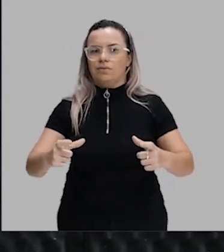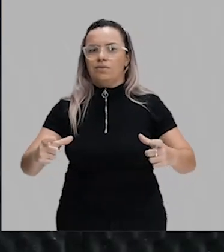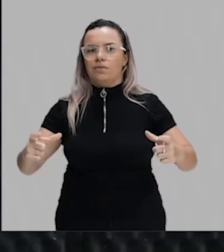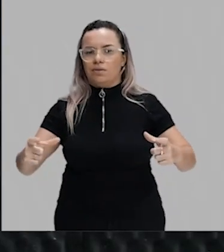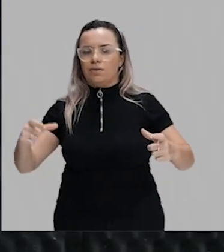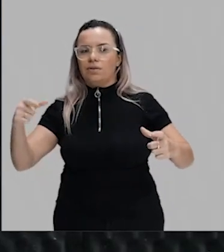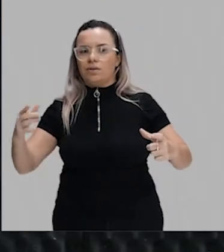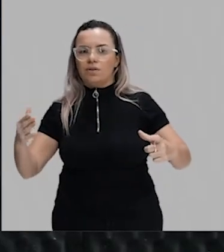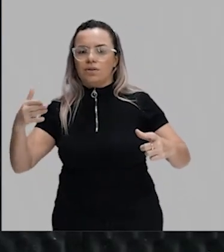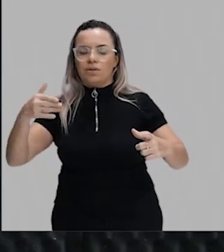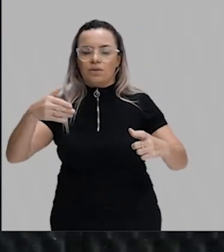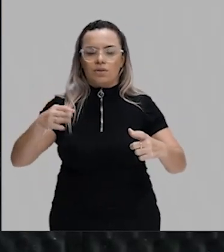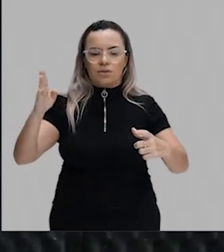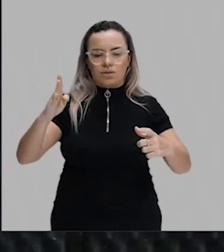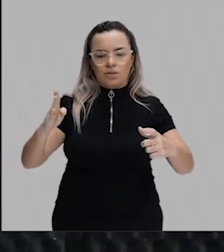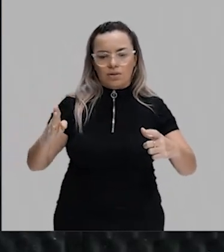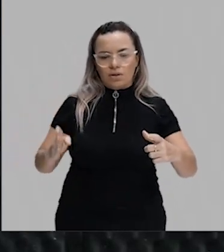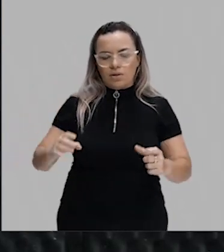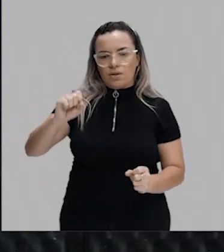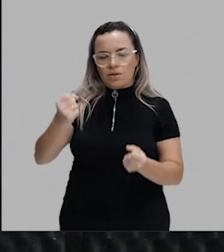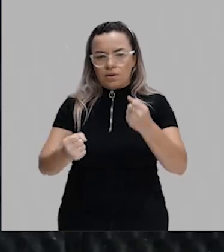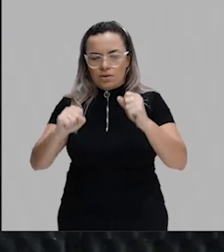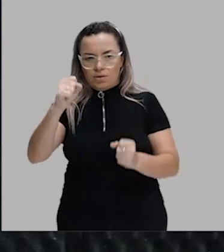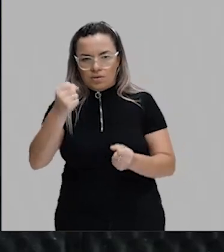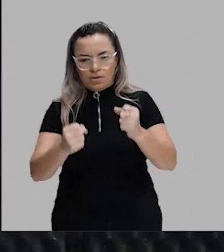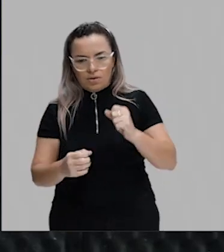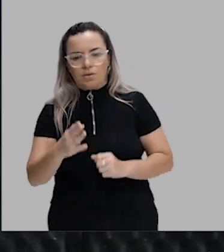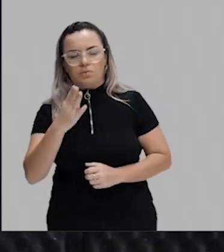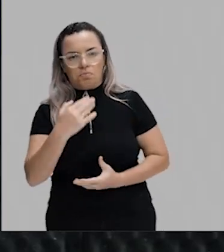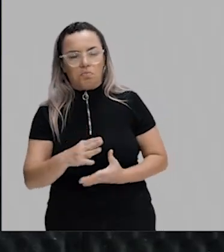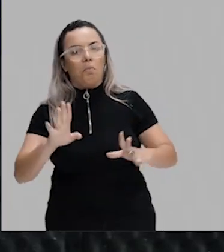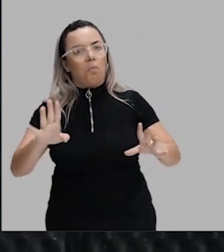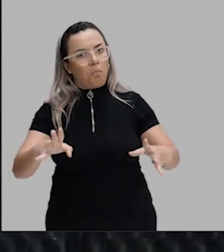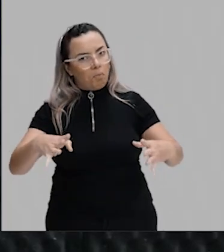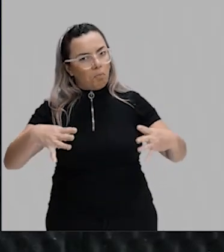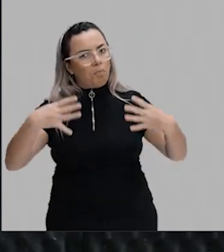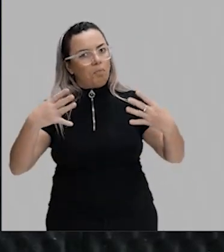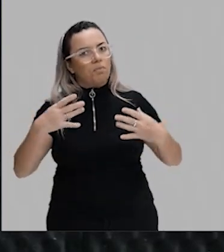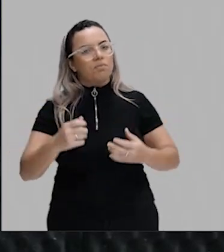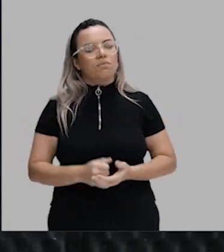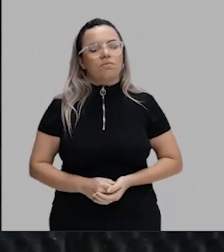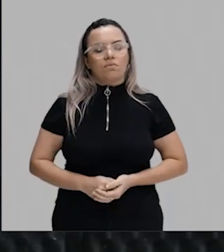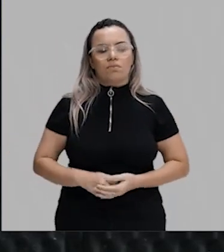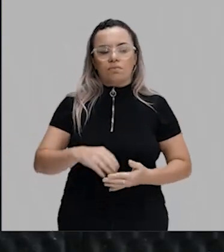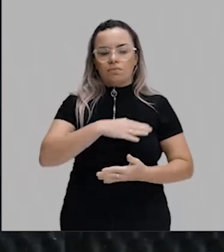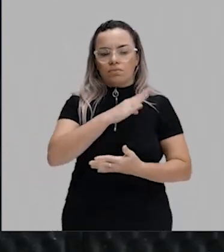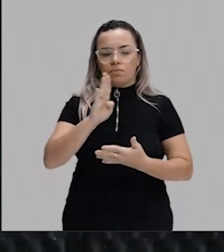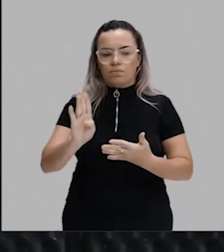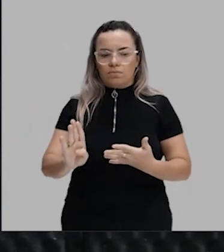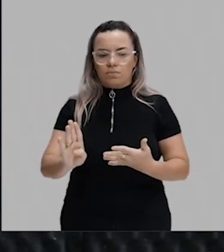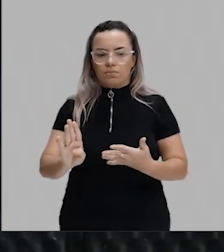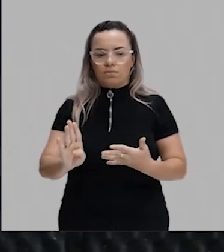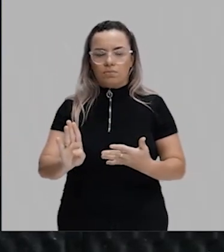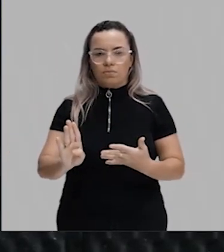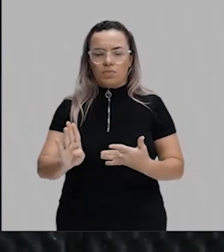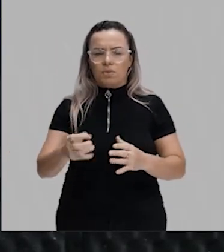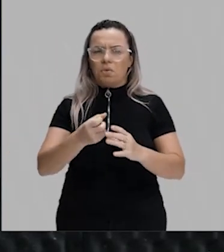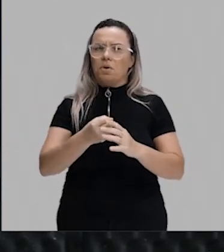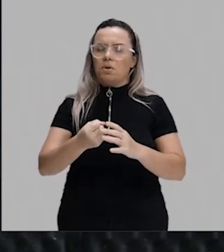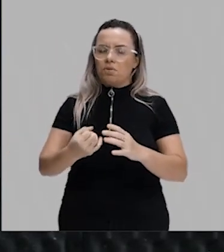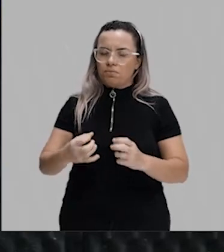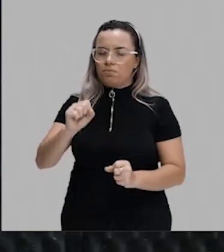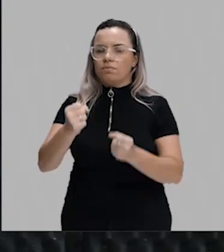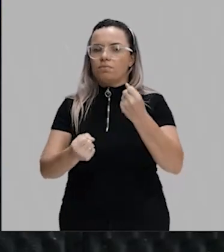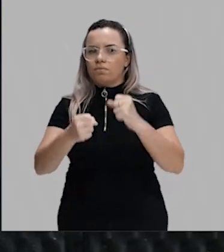participação do agronegócio brasileiro. Então, muita atenção. Letra B. É uma característica da industrialização